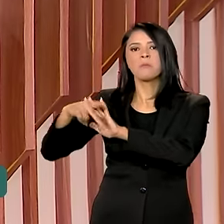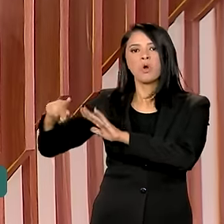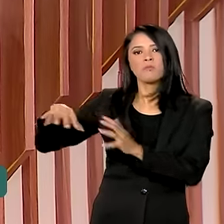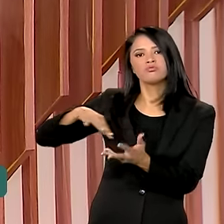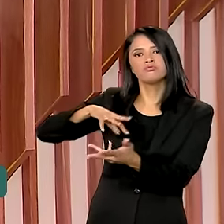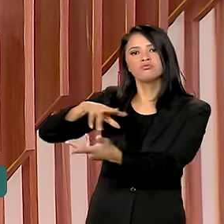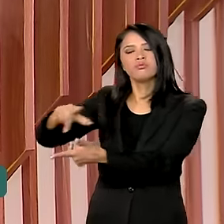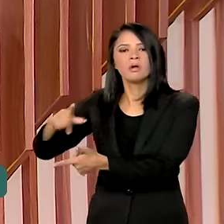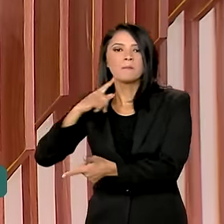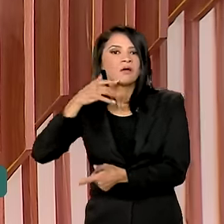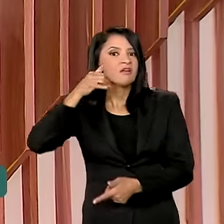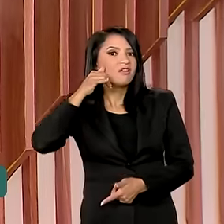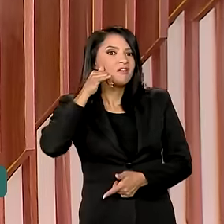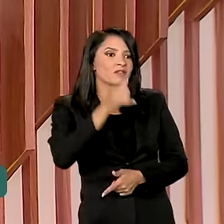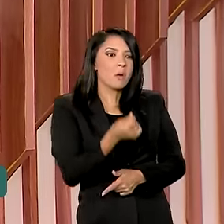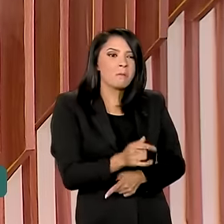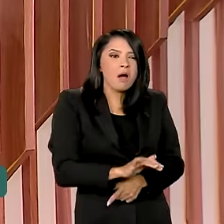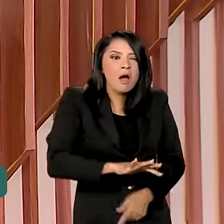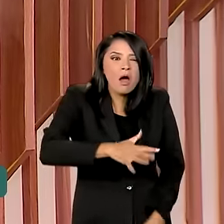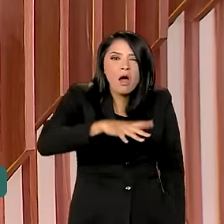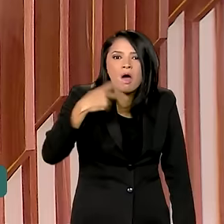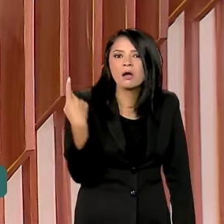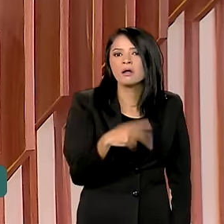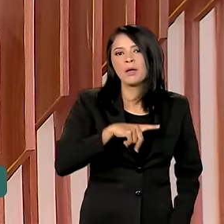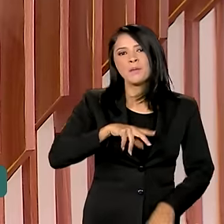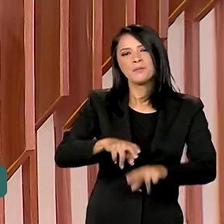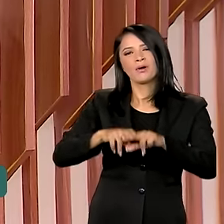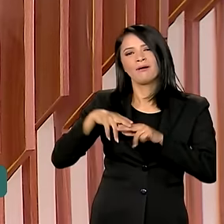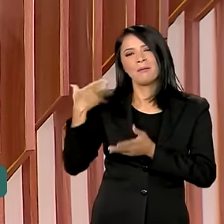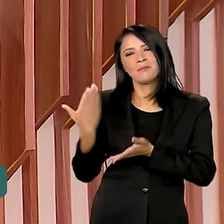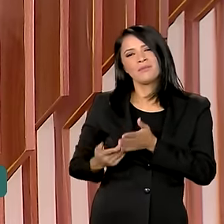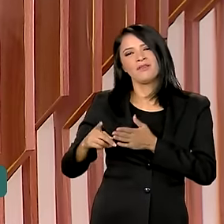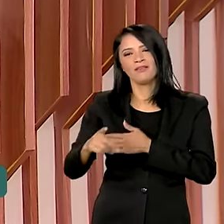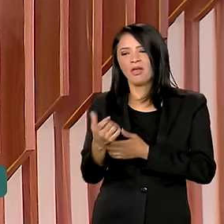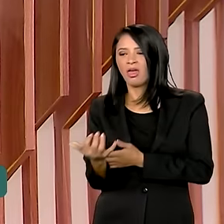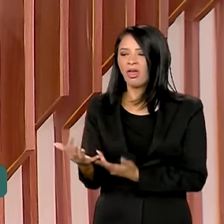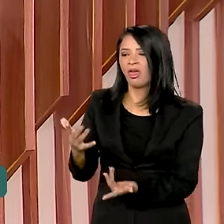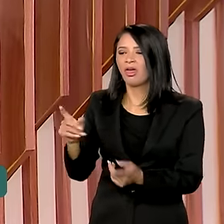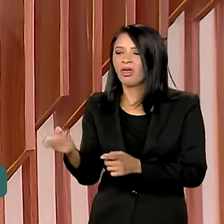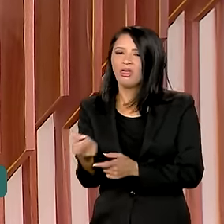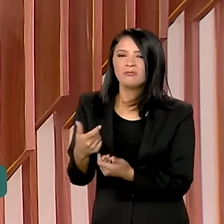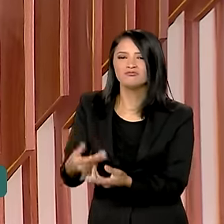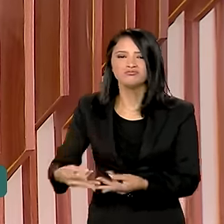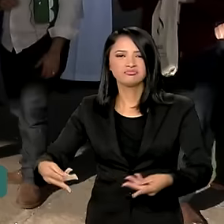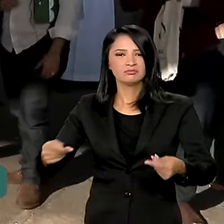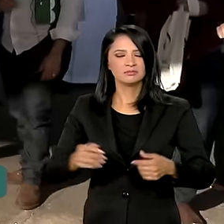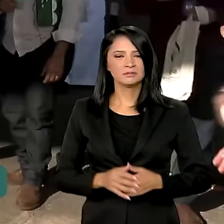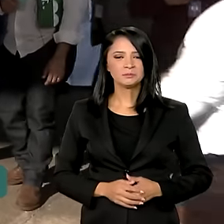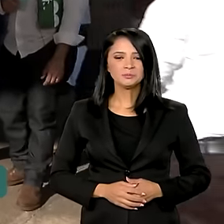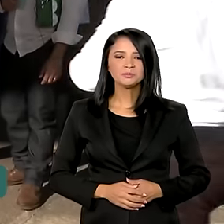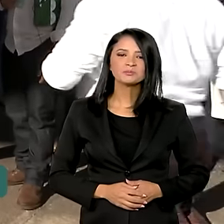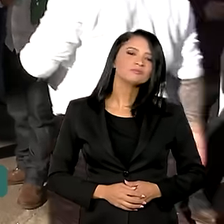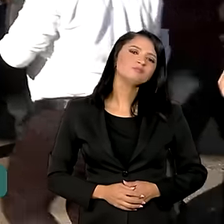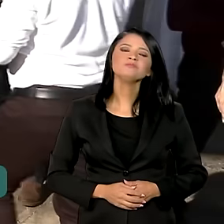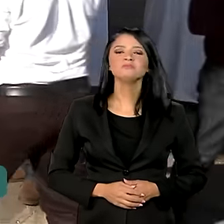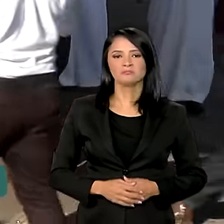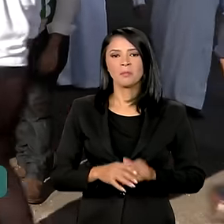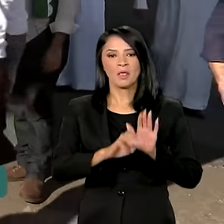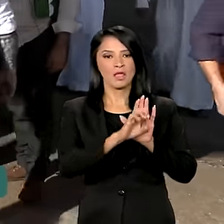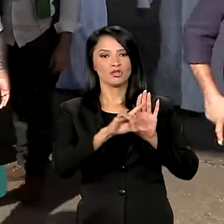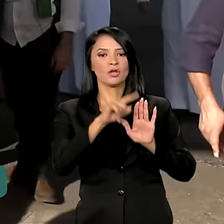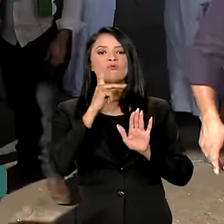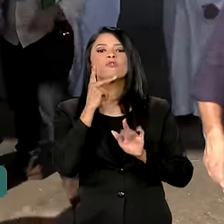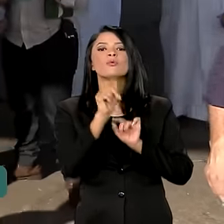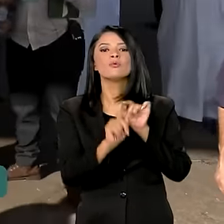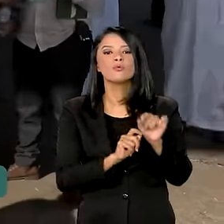intenção é evitar o aumento do preço causado pelas perdas das lavouras do Rio Grande do Sul. Segundo o edital, a